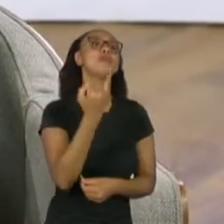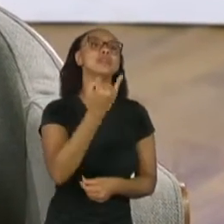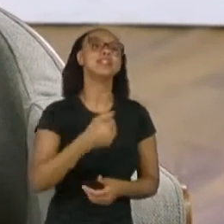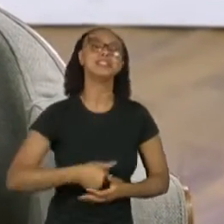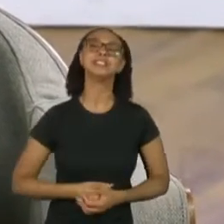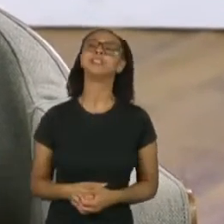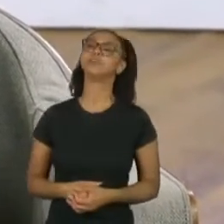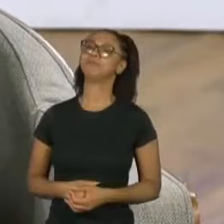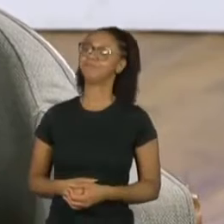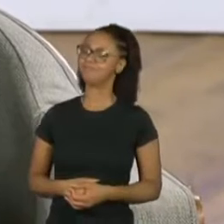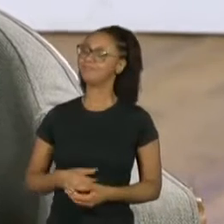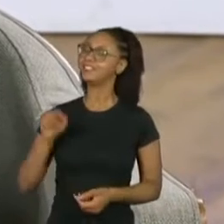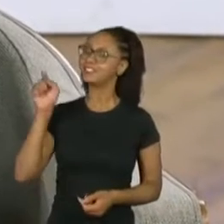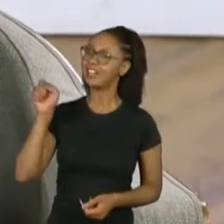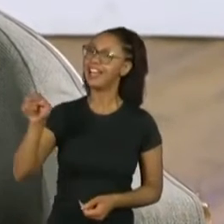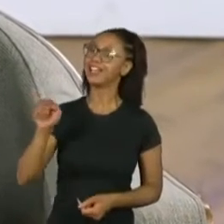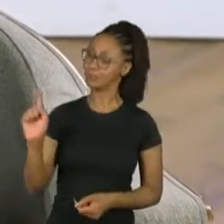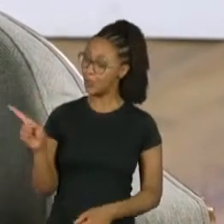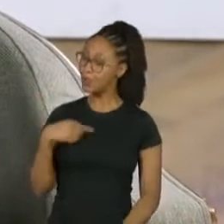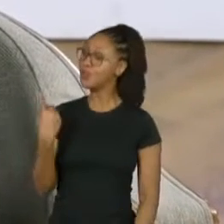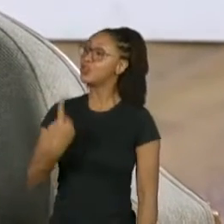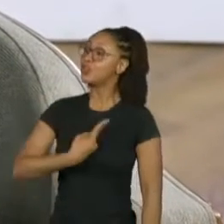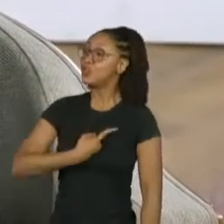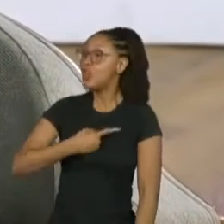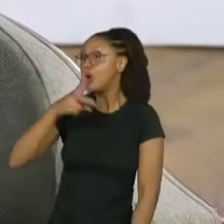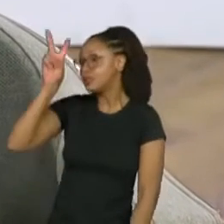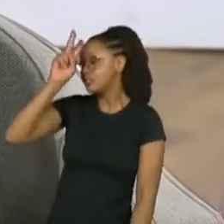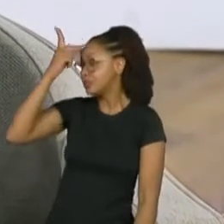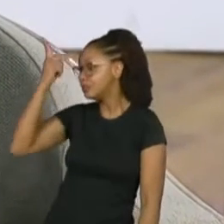Nós precisamos escrever a nossa história, não é?